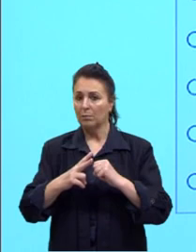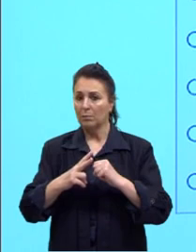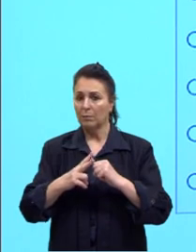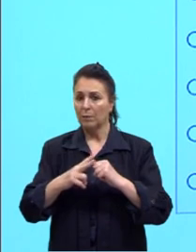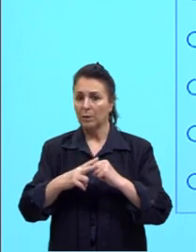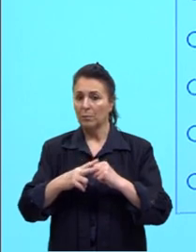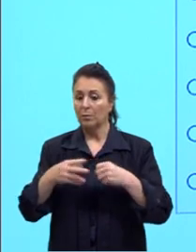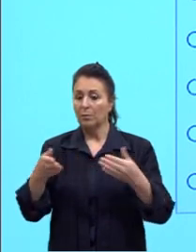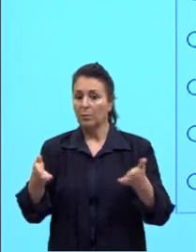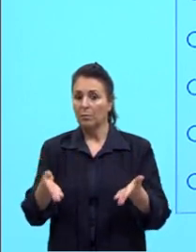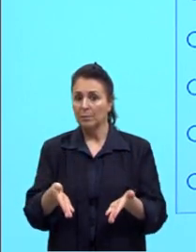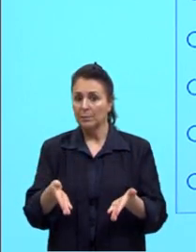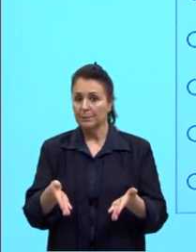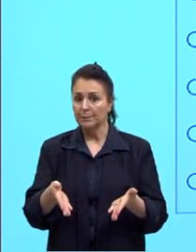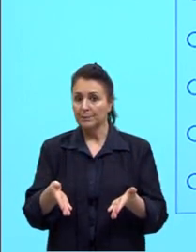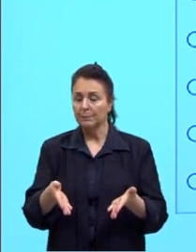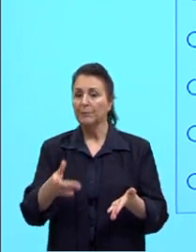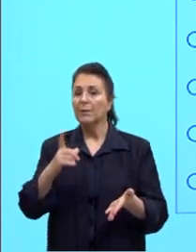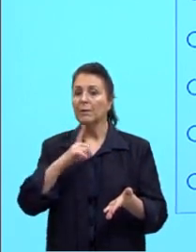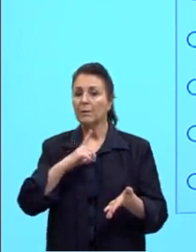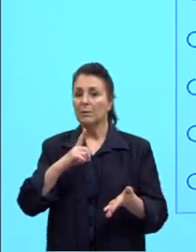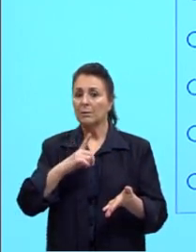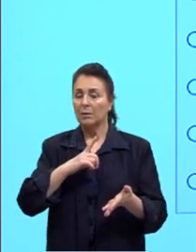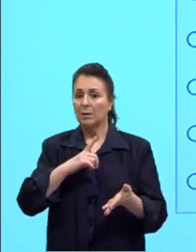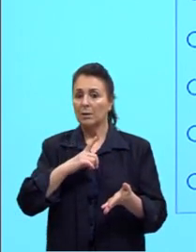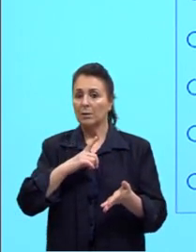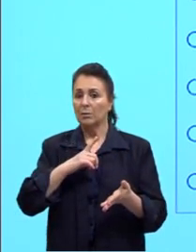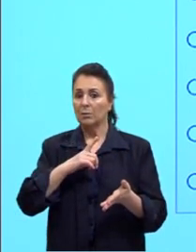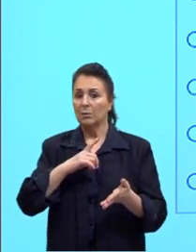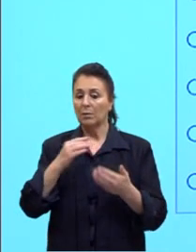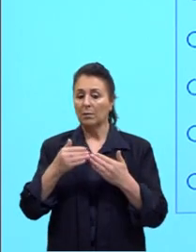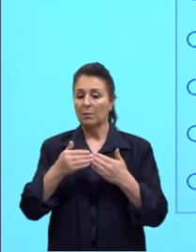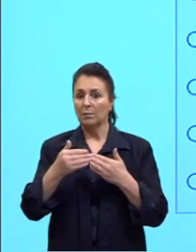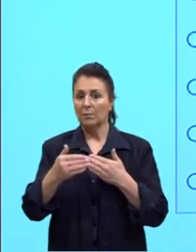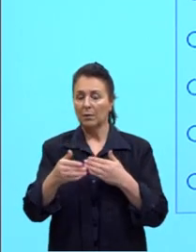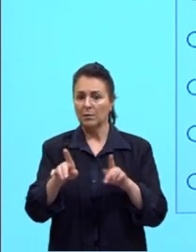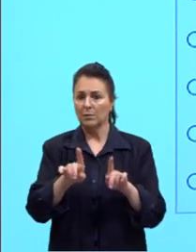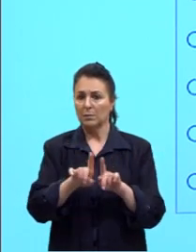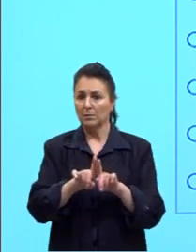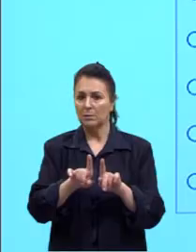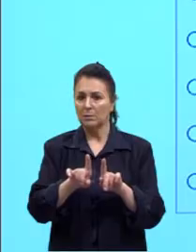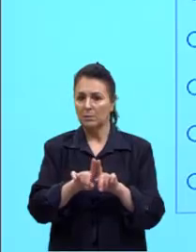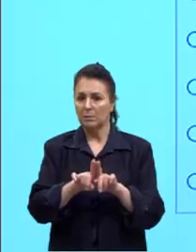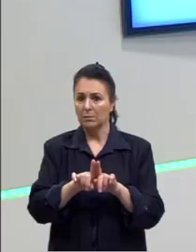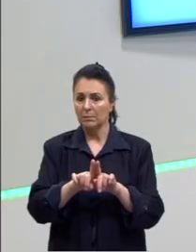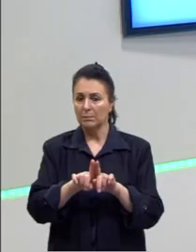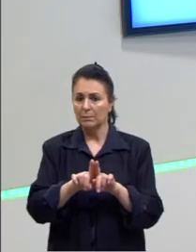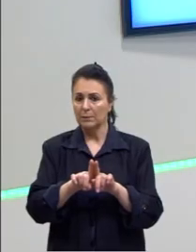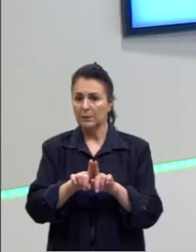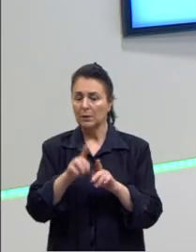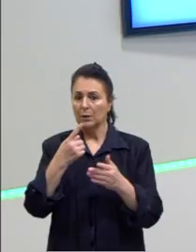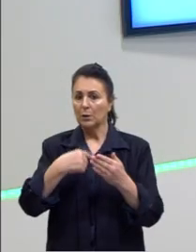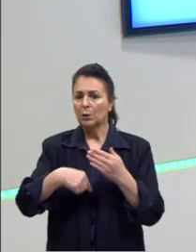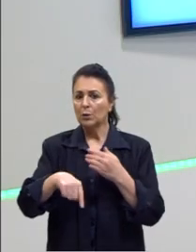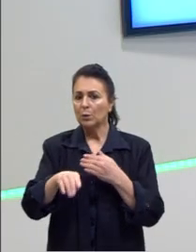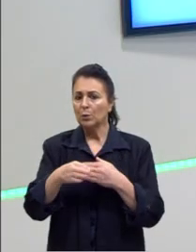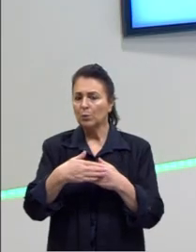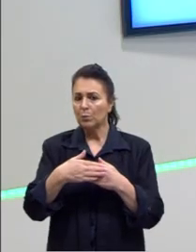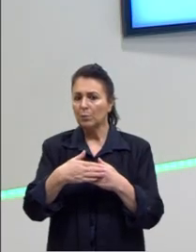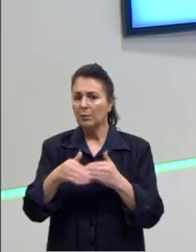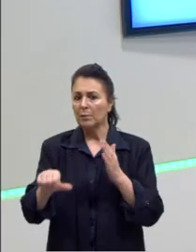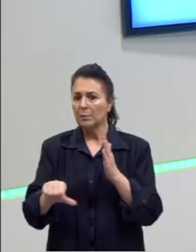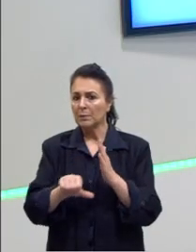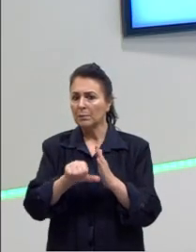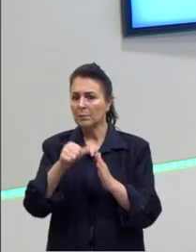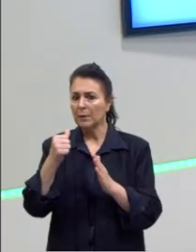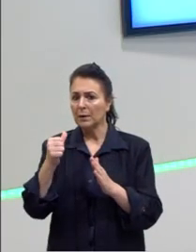verbo no presente, eu tenho um if aqui na frente. Viram? Tudo está me levando à primeira condicional. E no